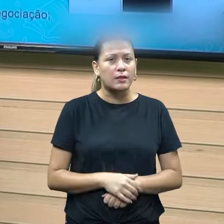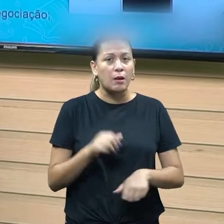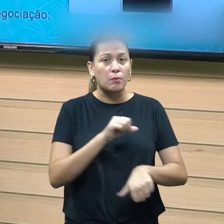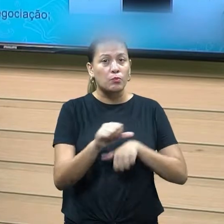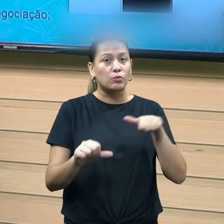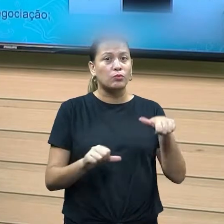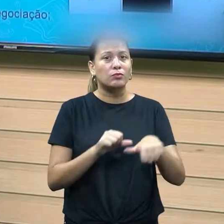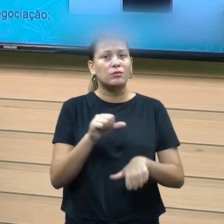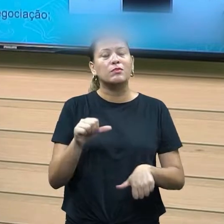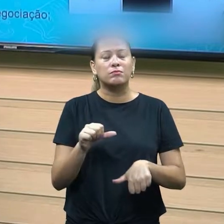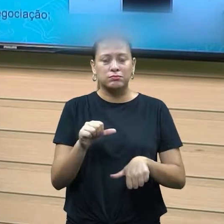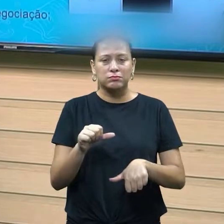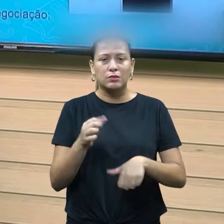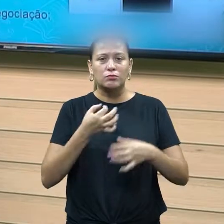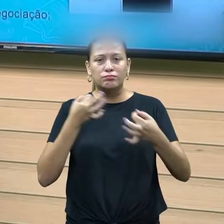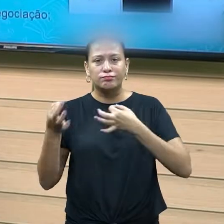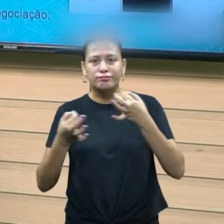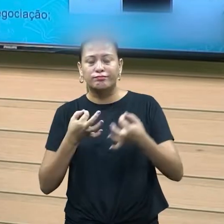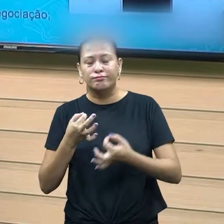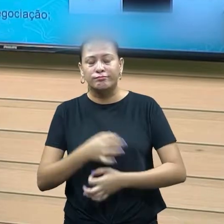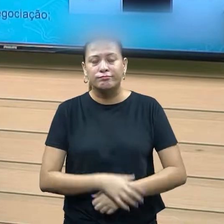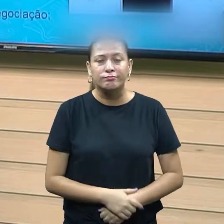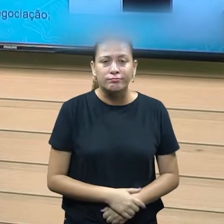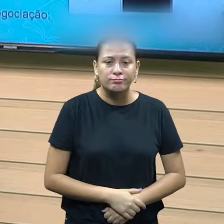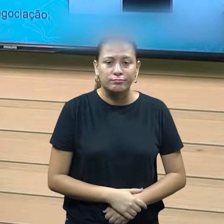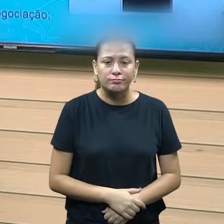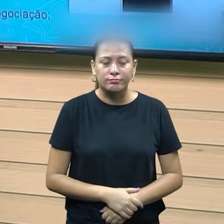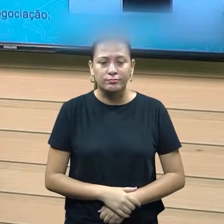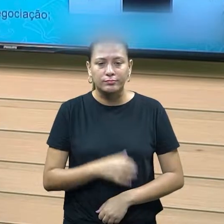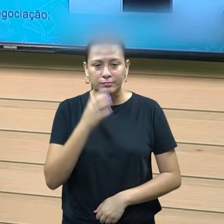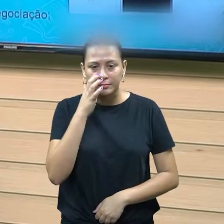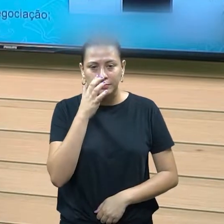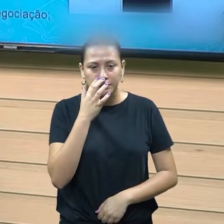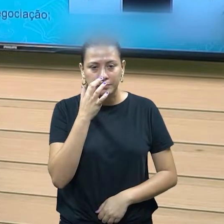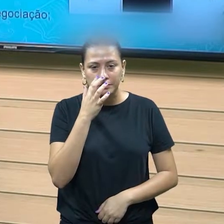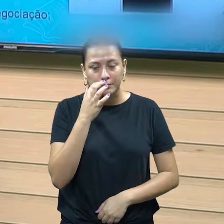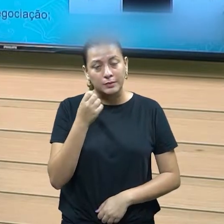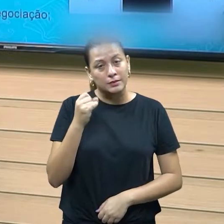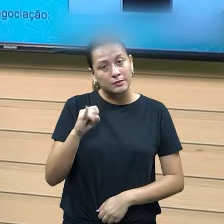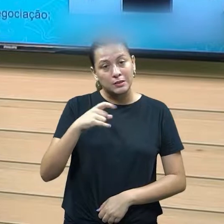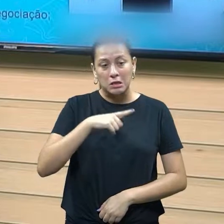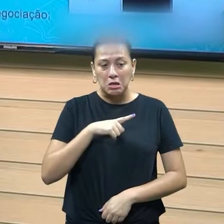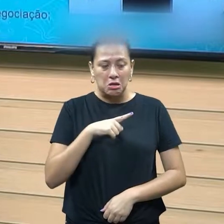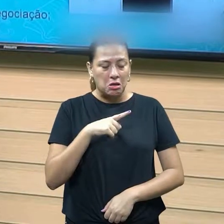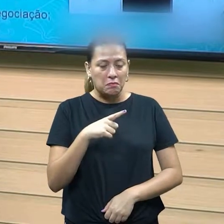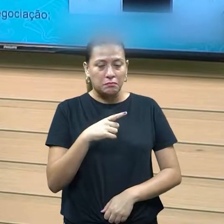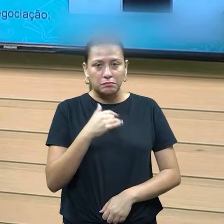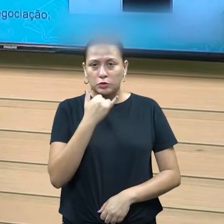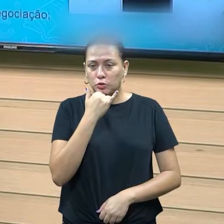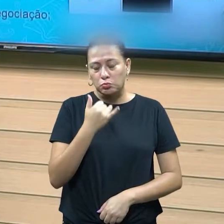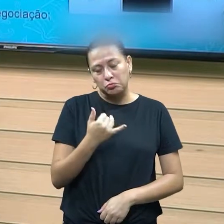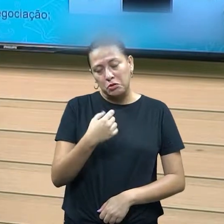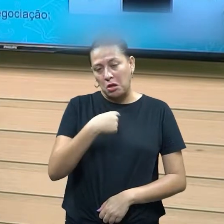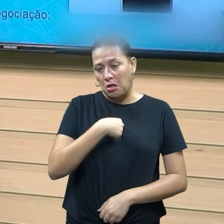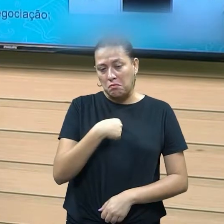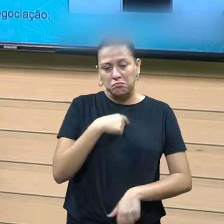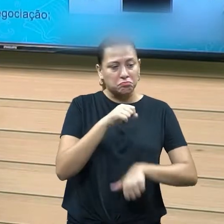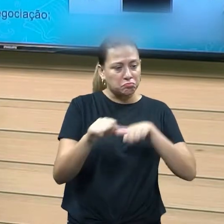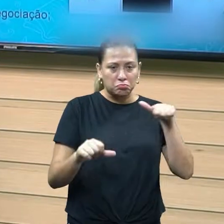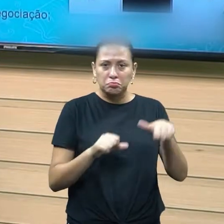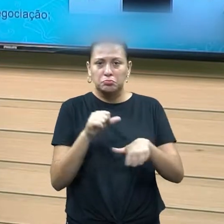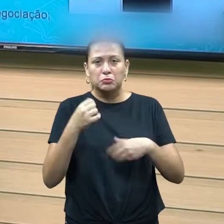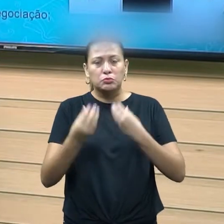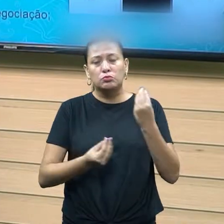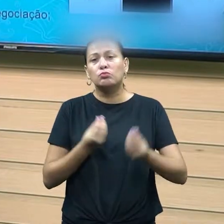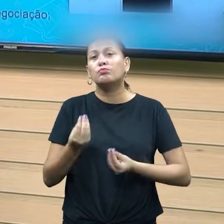mudança de posição, ela é isso que muda, né. Então, se eu não sou flexível nesse processo, então não vai ter mudança, porque muitas das